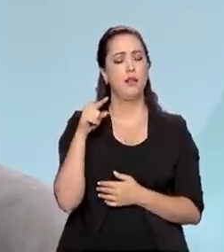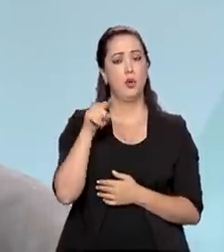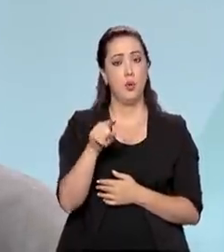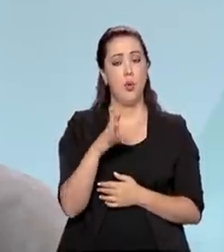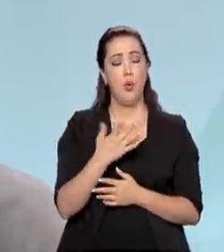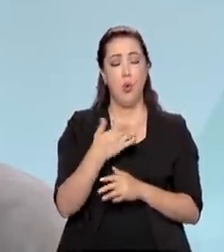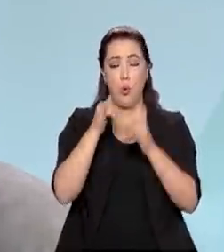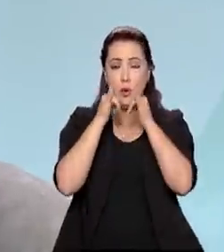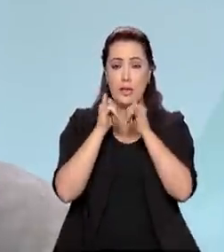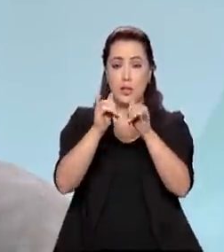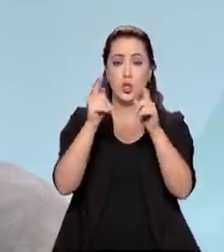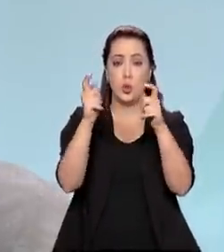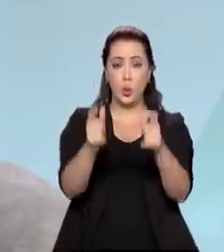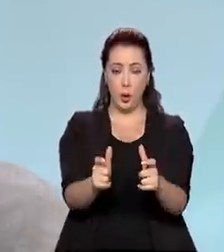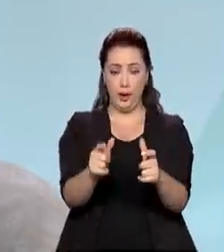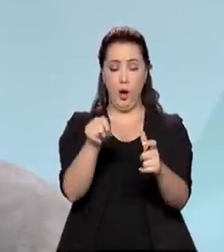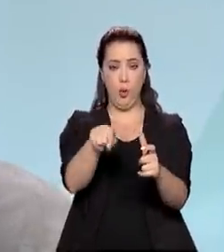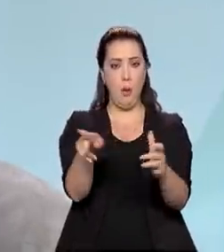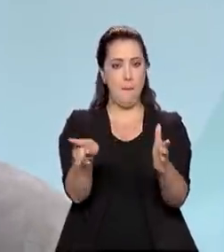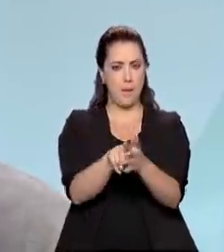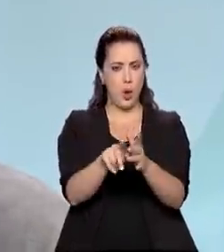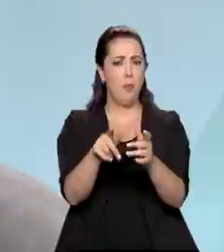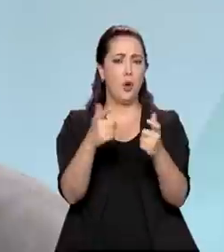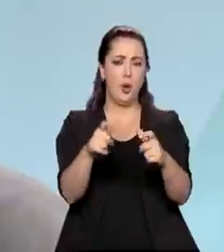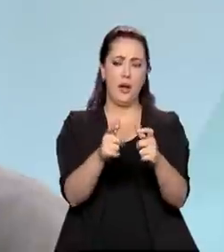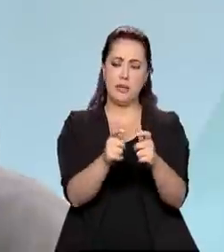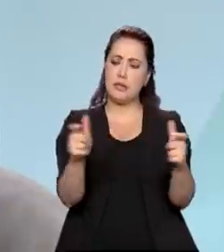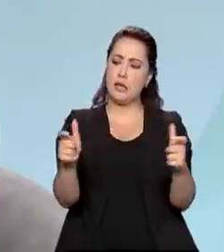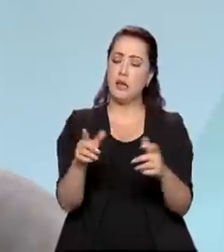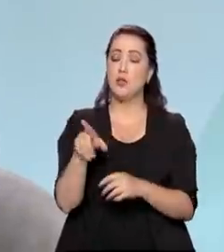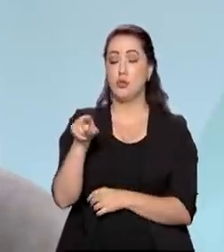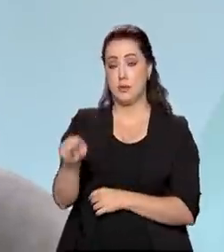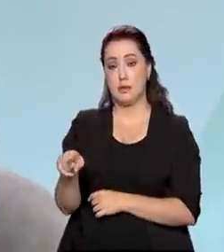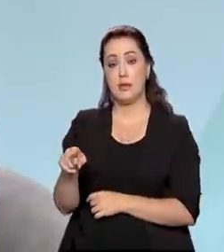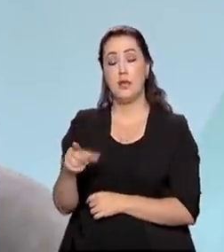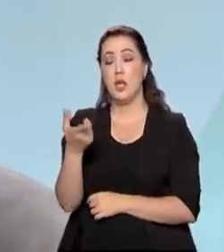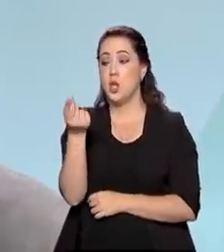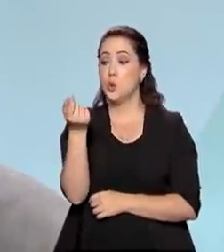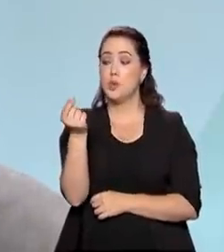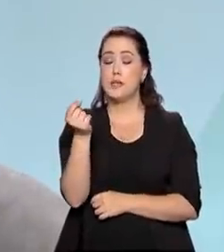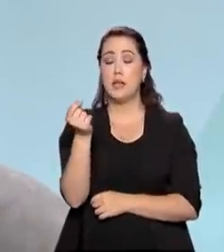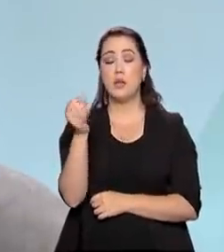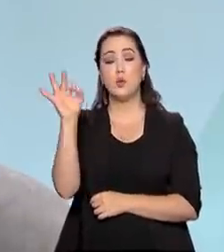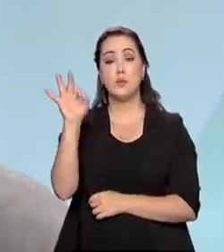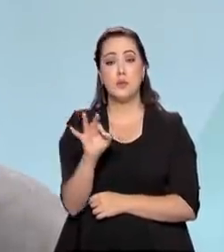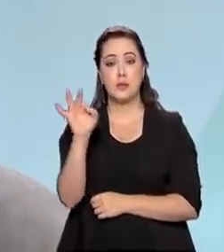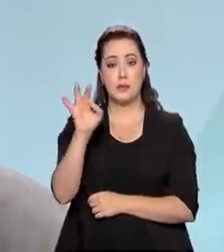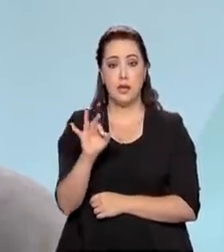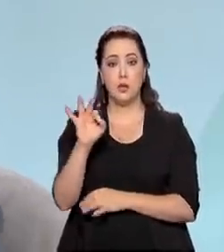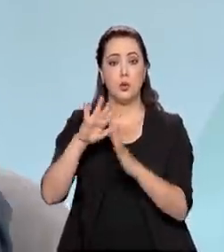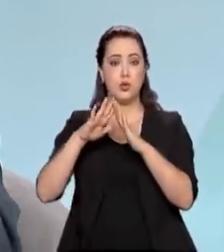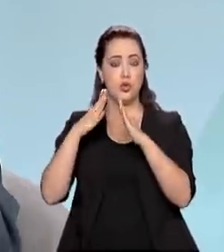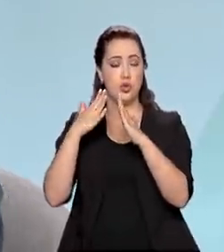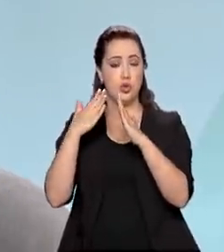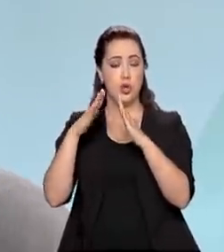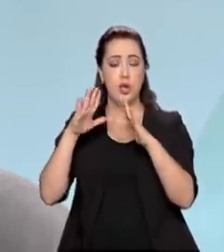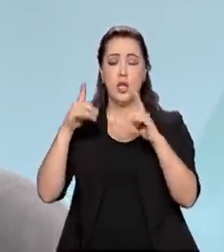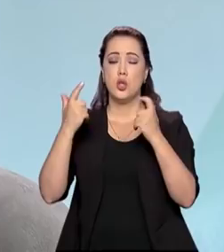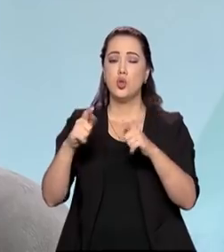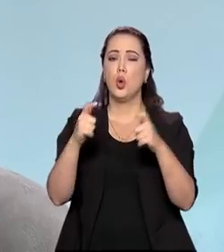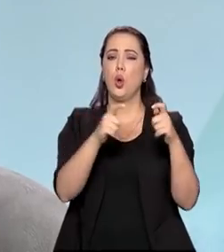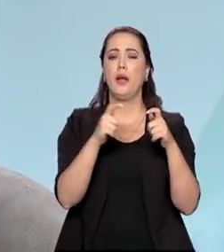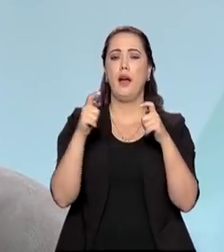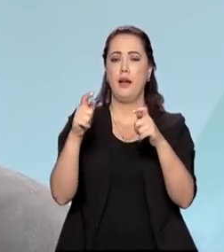da energia solar distribuída. E o que é a energia solar centralizada e distribuída? A solar centralizada são aquelas grandes